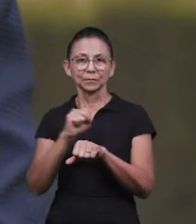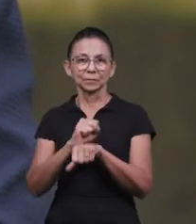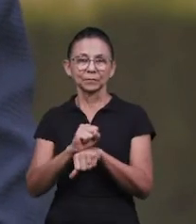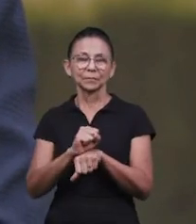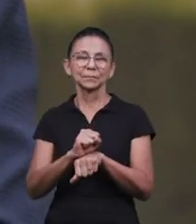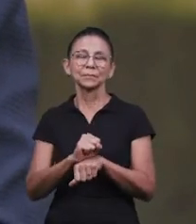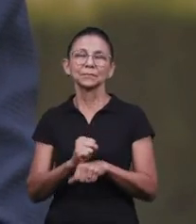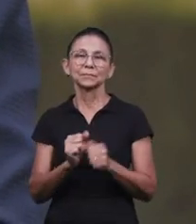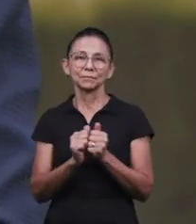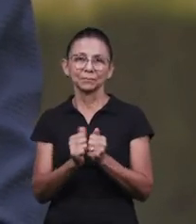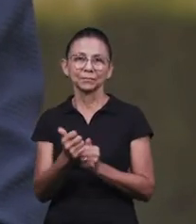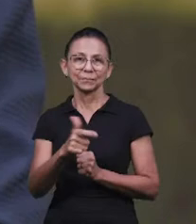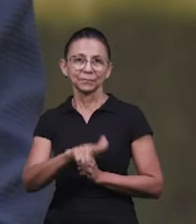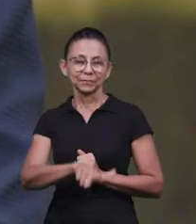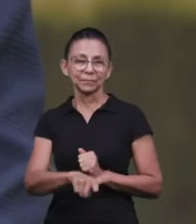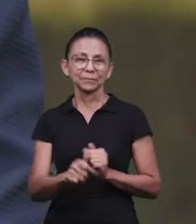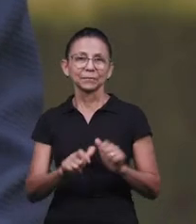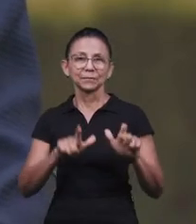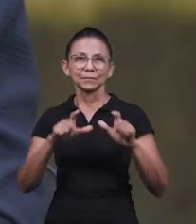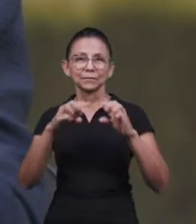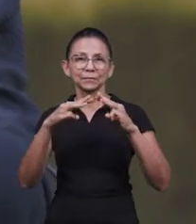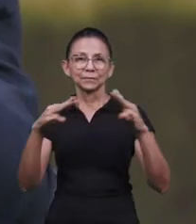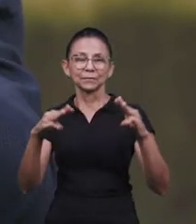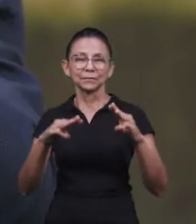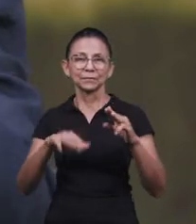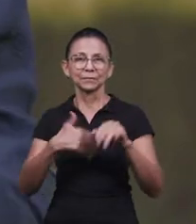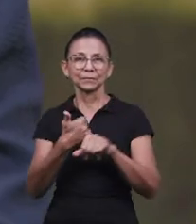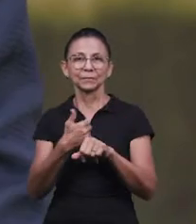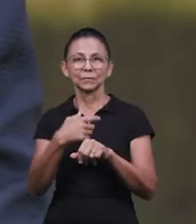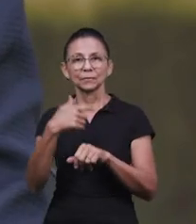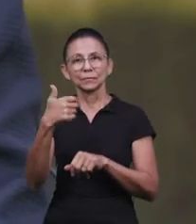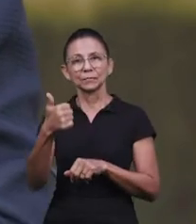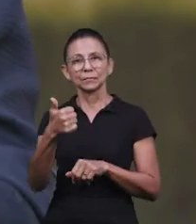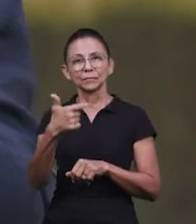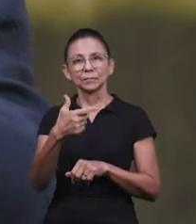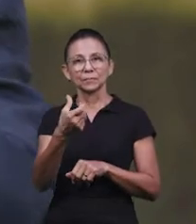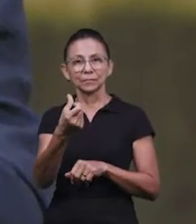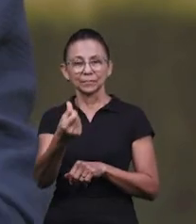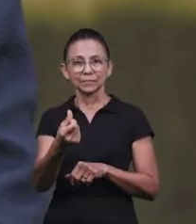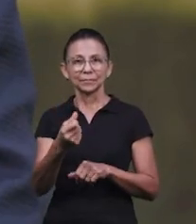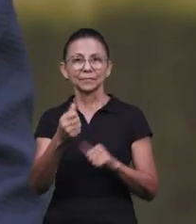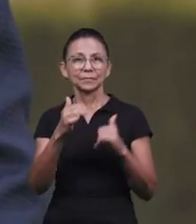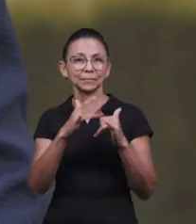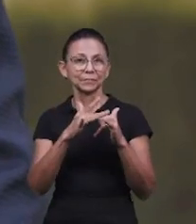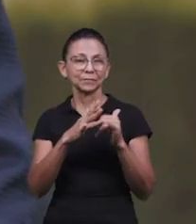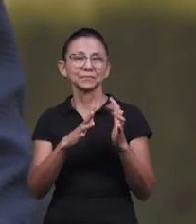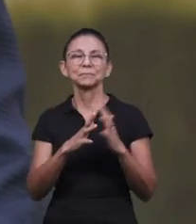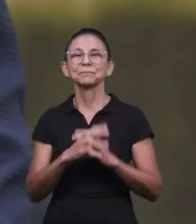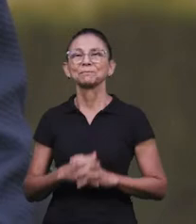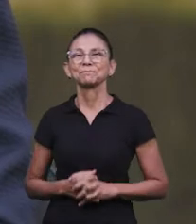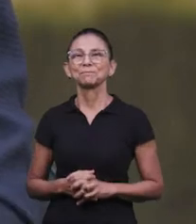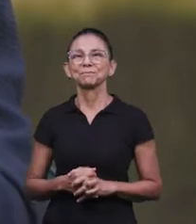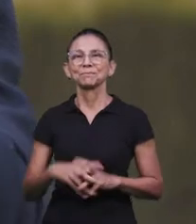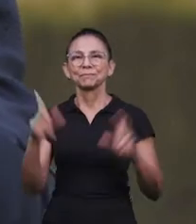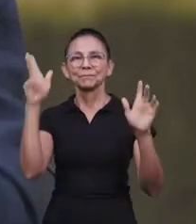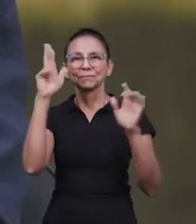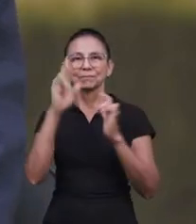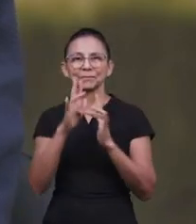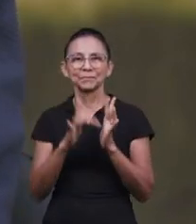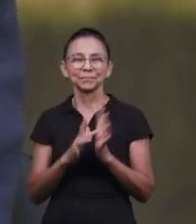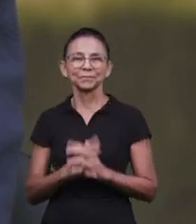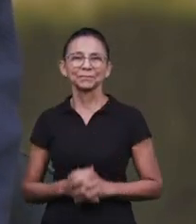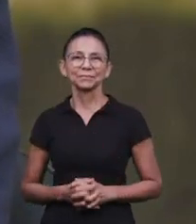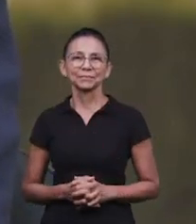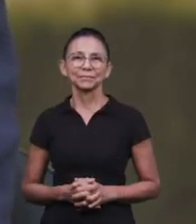próxima semana, no mesmo horário, para estarmos juntos aqui pela TV Manaim, canal 126 e pelo canal da Igreja Cristã Maranata no YouTube, tá bom? Deus